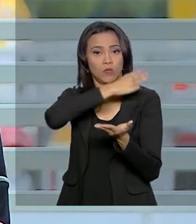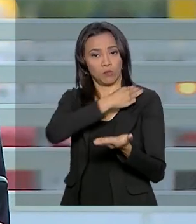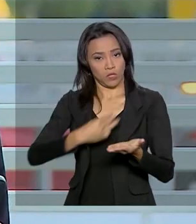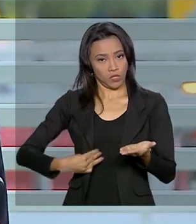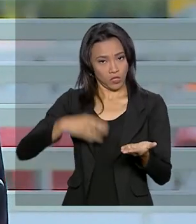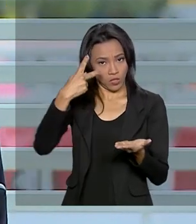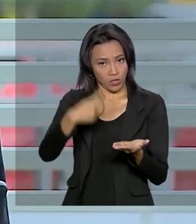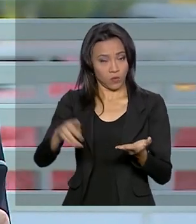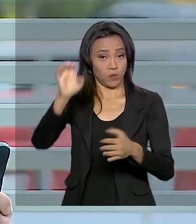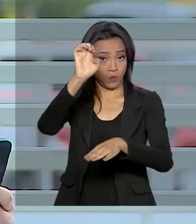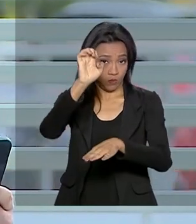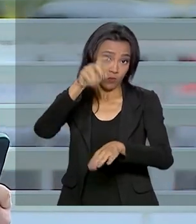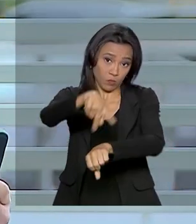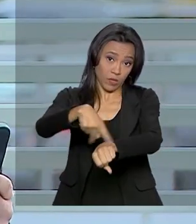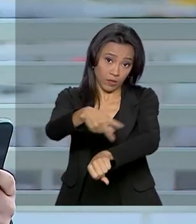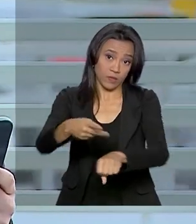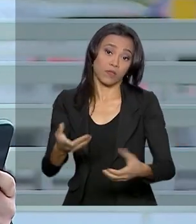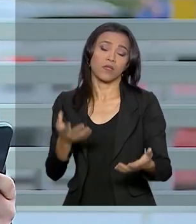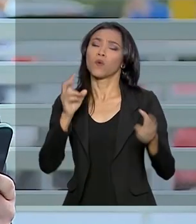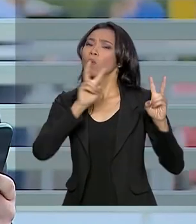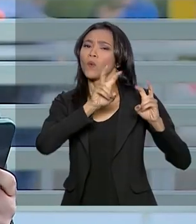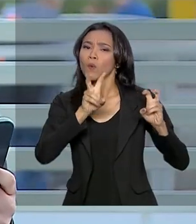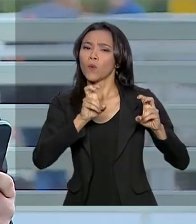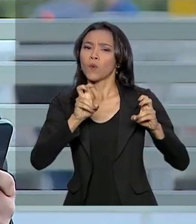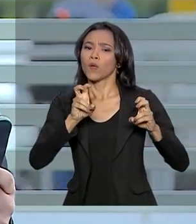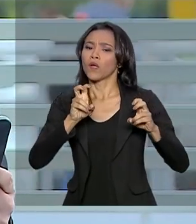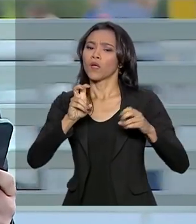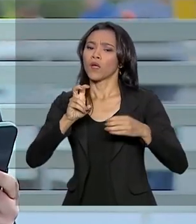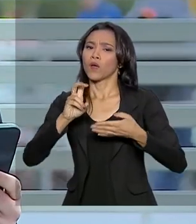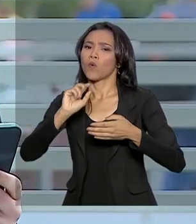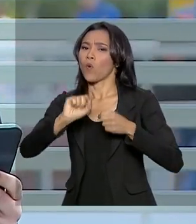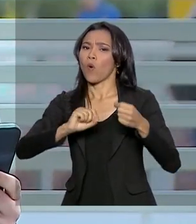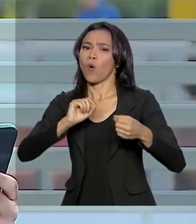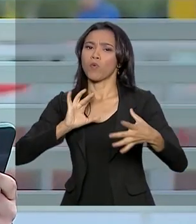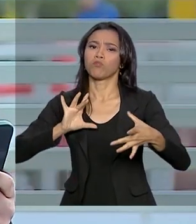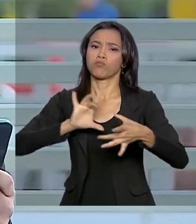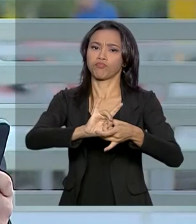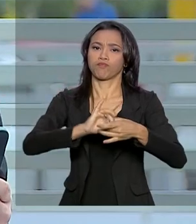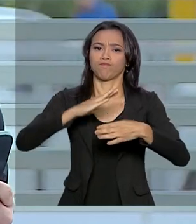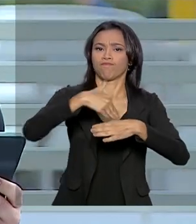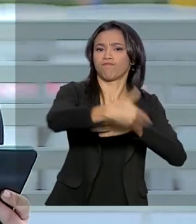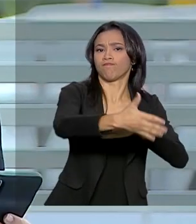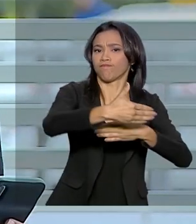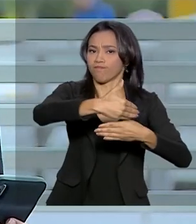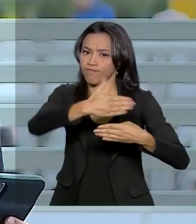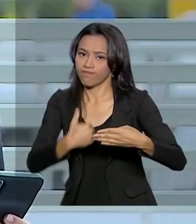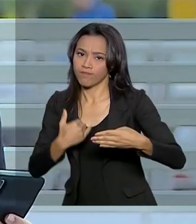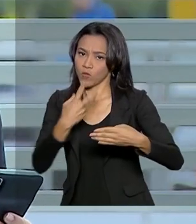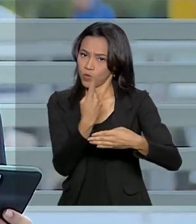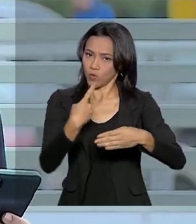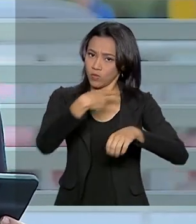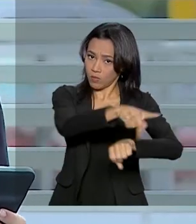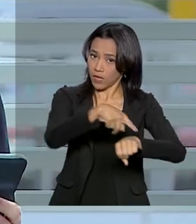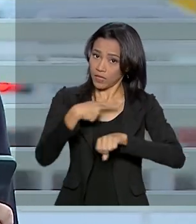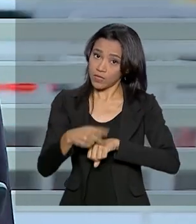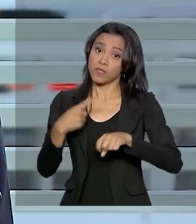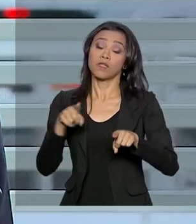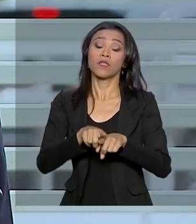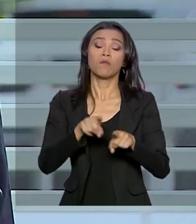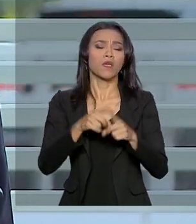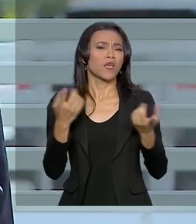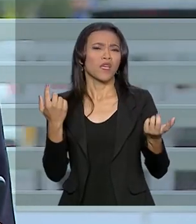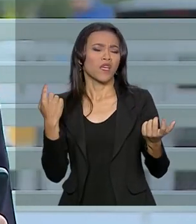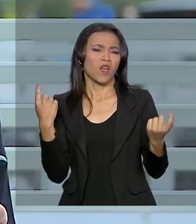ser tratados temas como a integração da fronteira, relações econômicas e cooperação no combate a